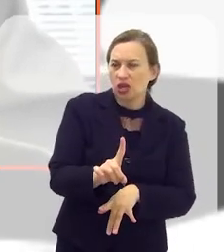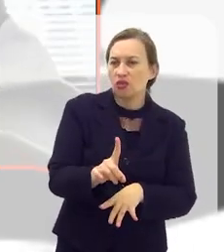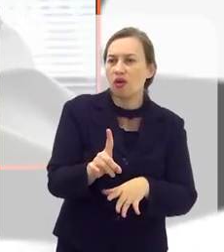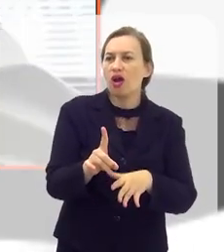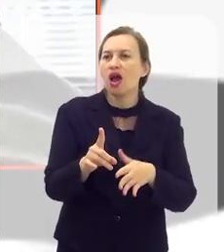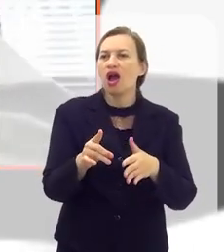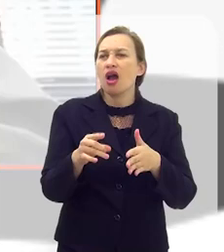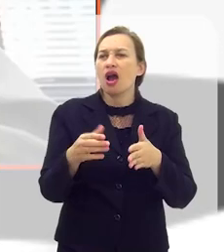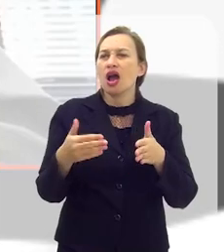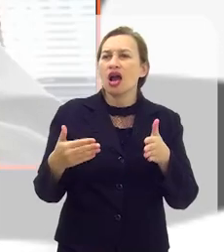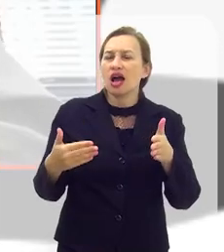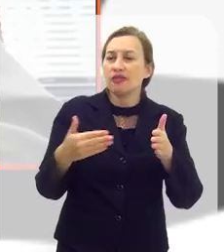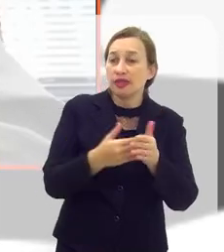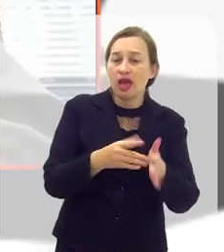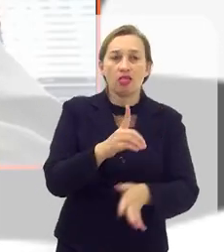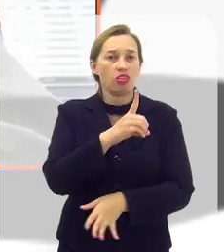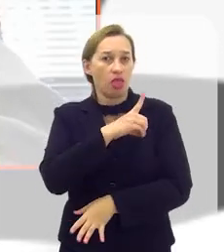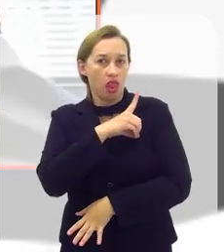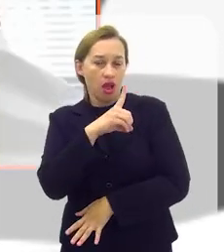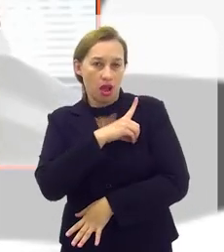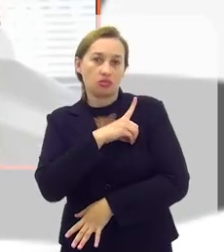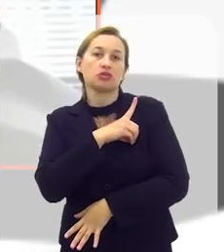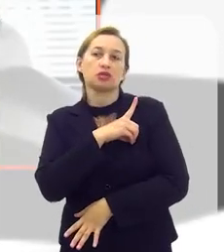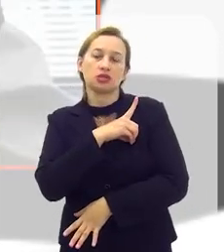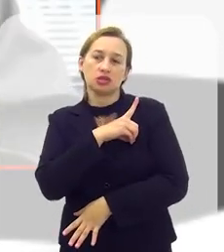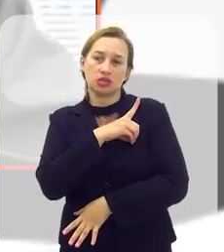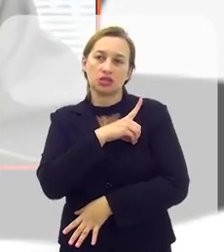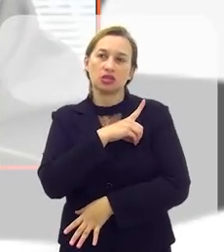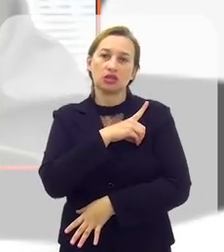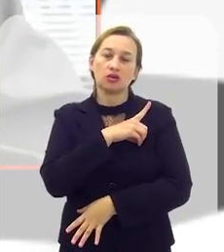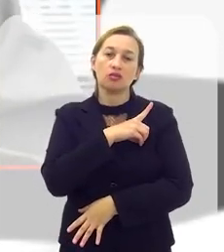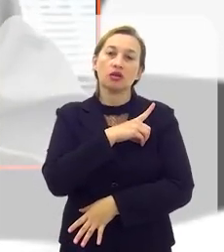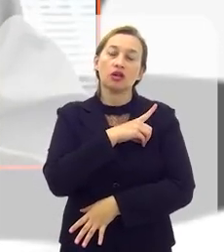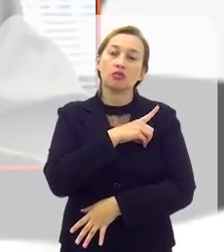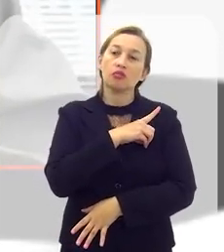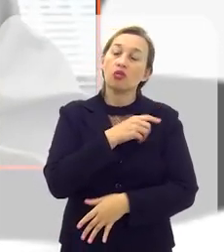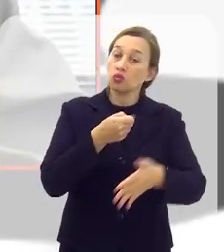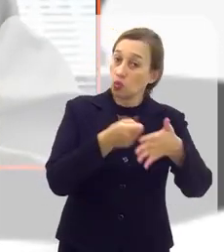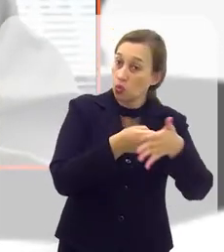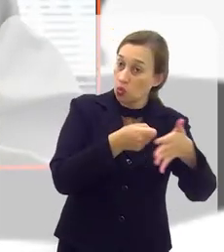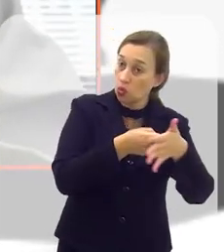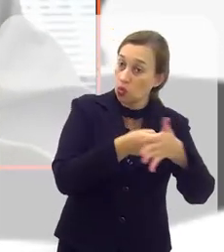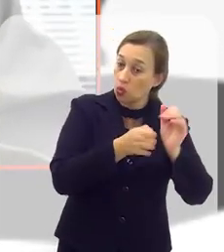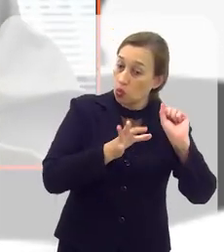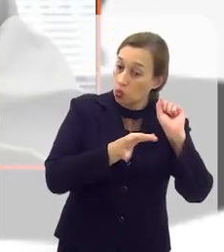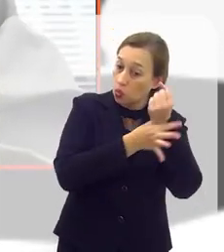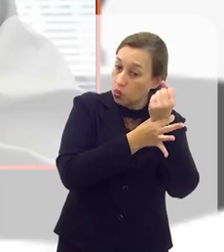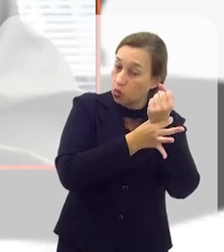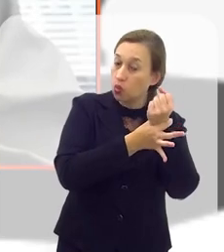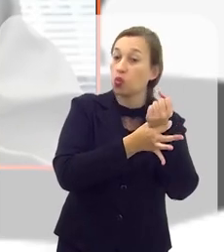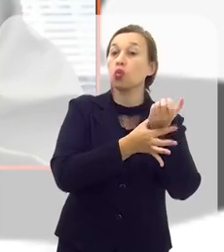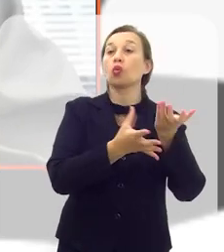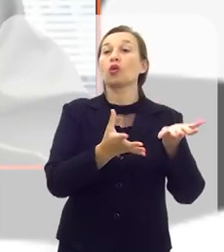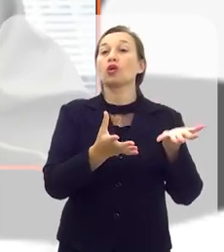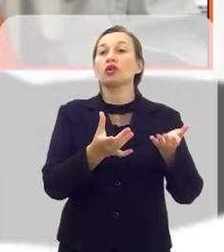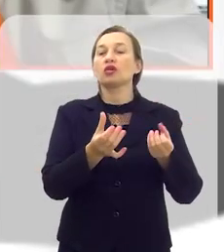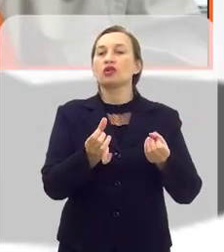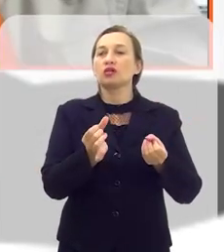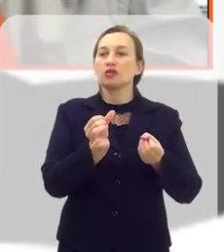levando a ele até a delegacia, para que eles possam prestar depoimento com segurança,